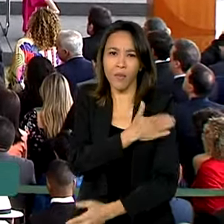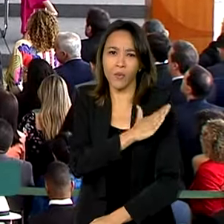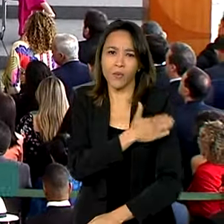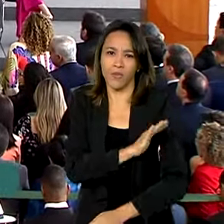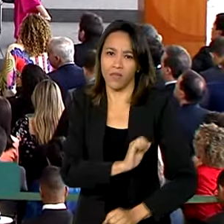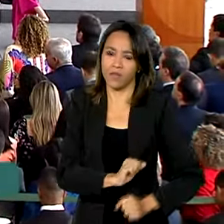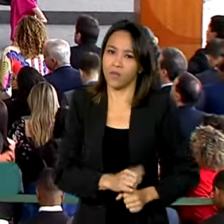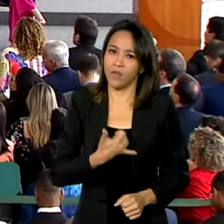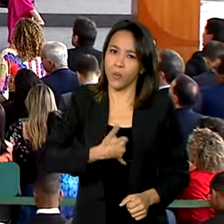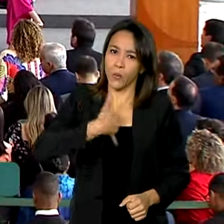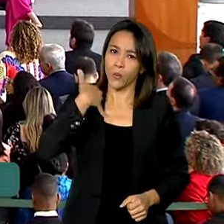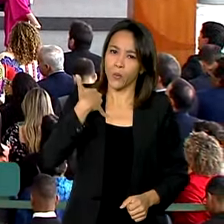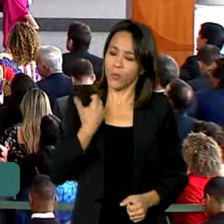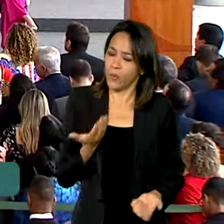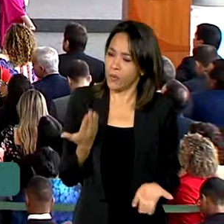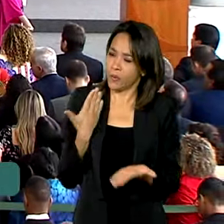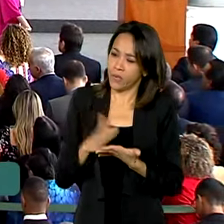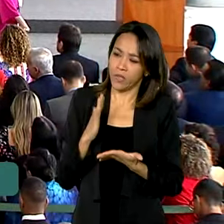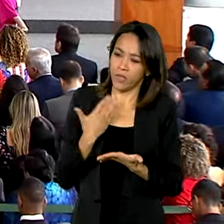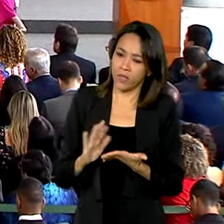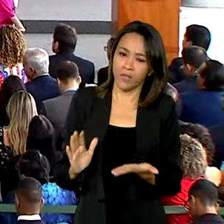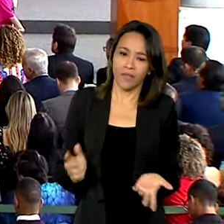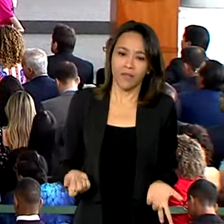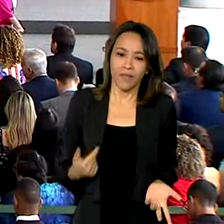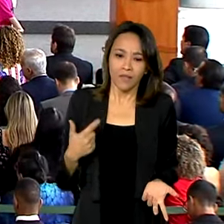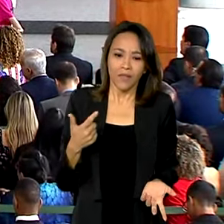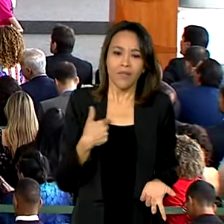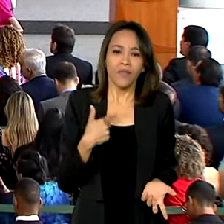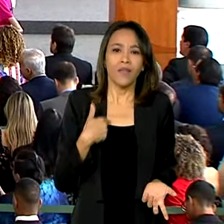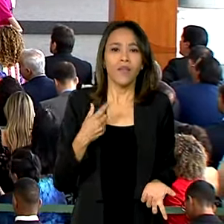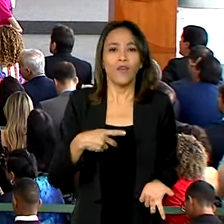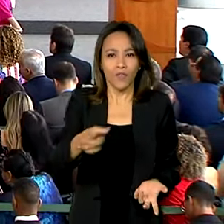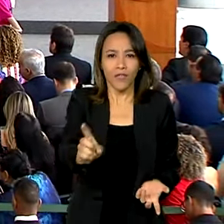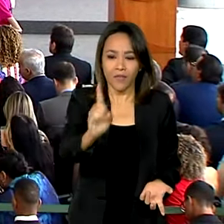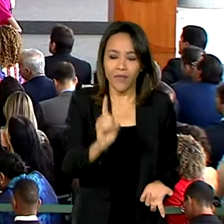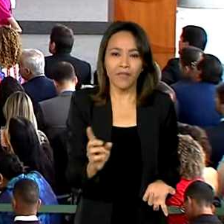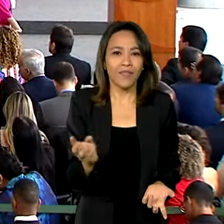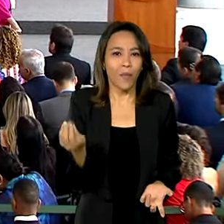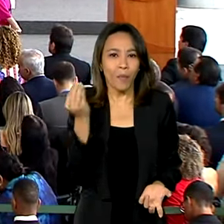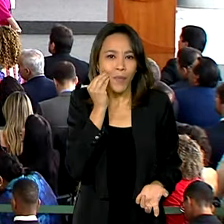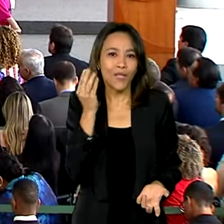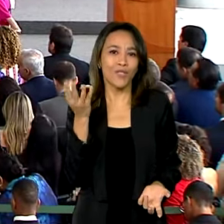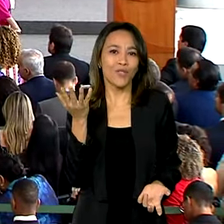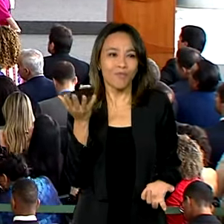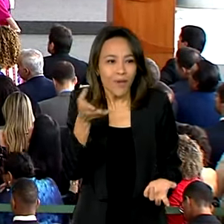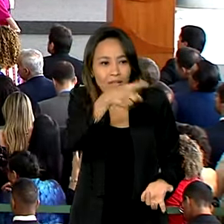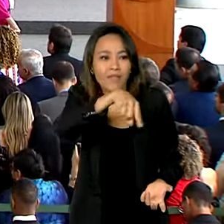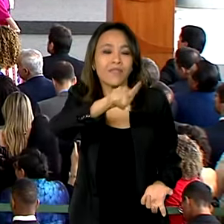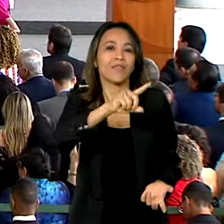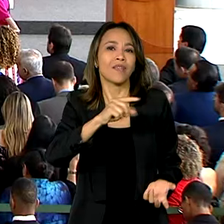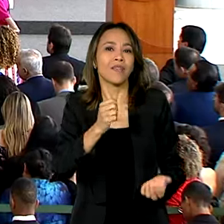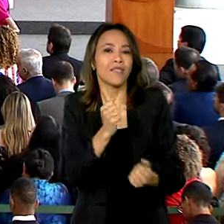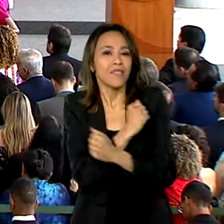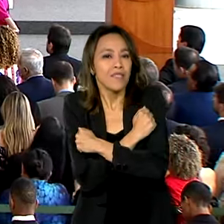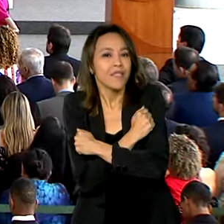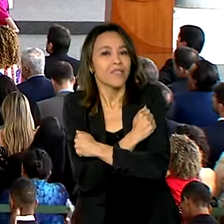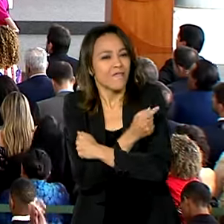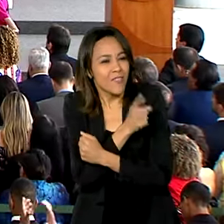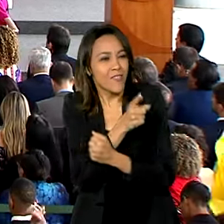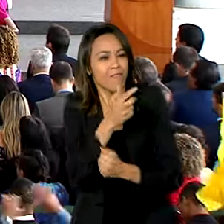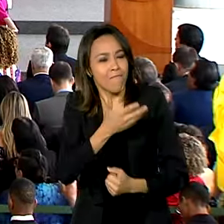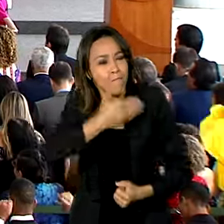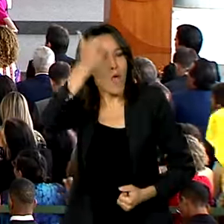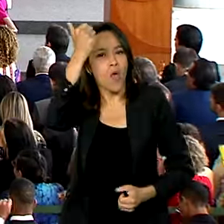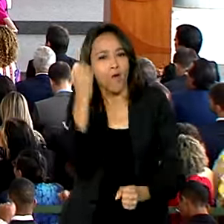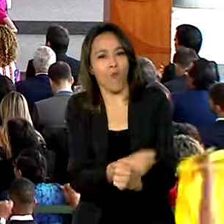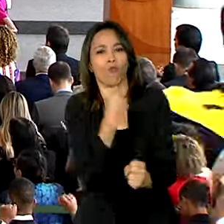orgulho, quase que eu levanto para te dar um beijo na testa, quando você disse que as entidades fazem casa melhor do